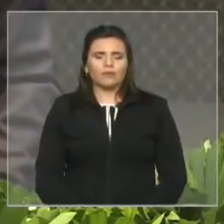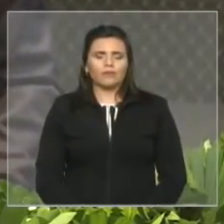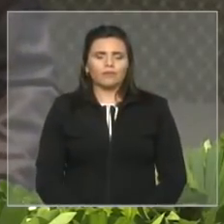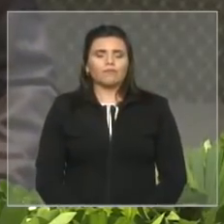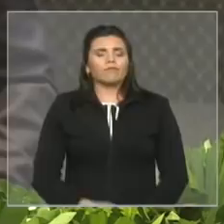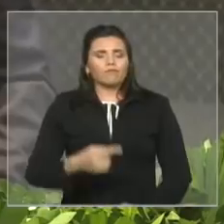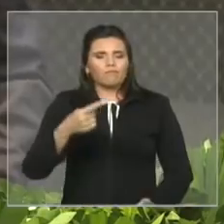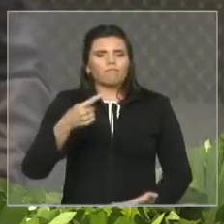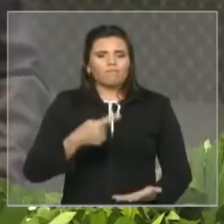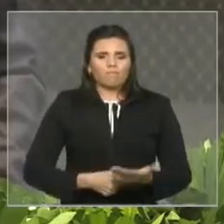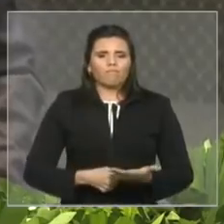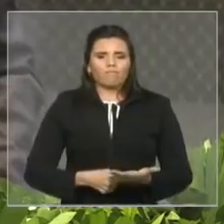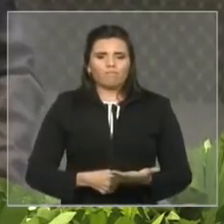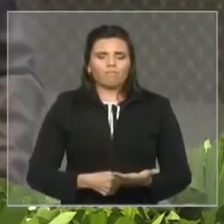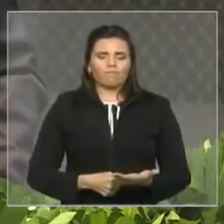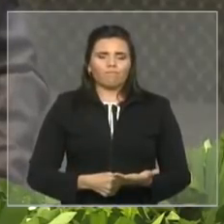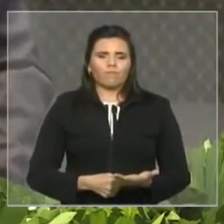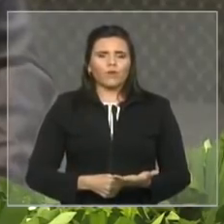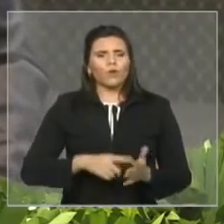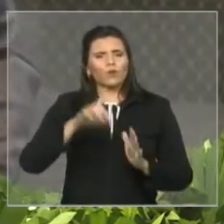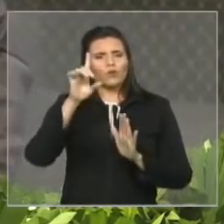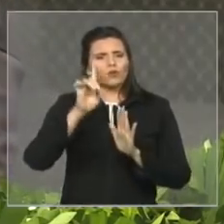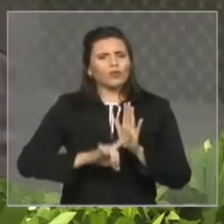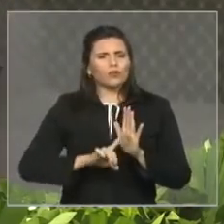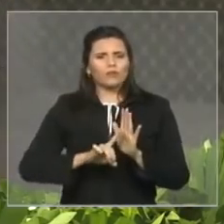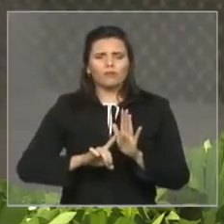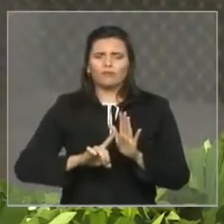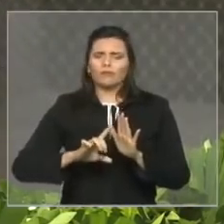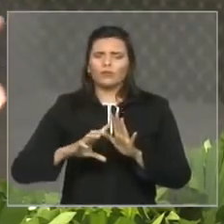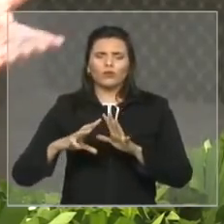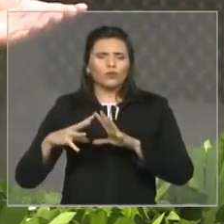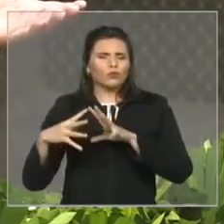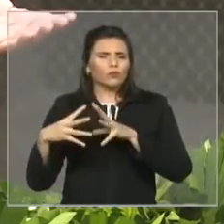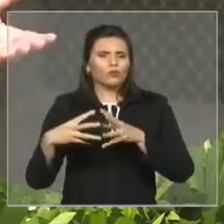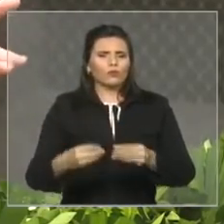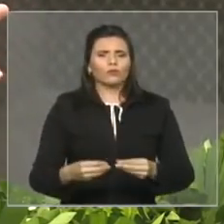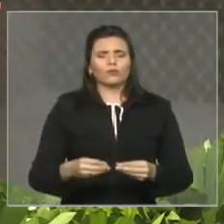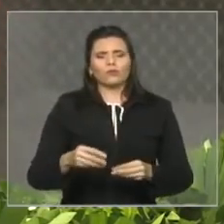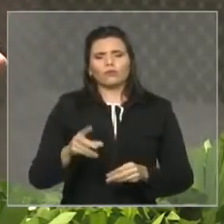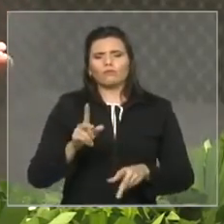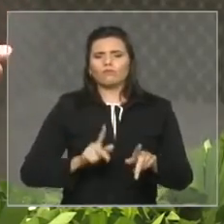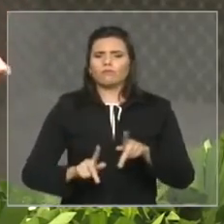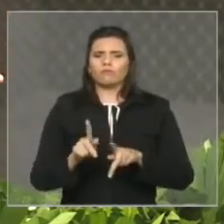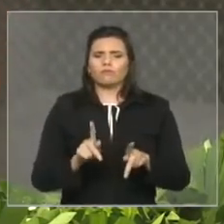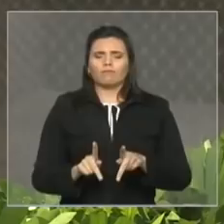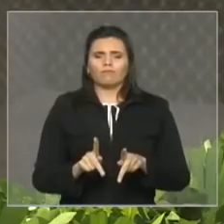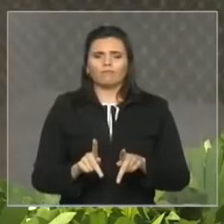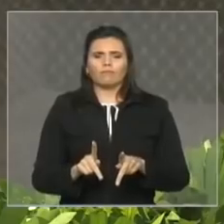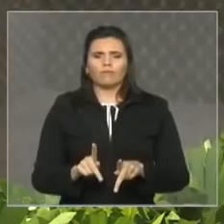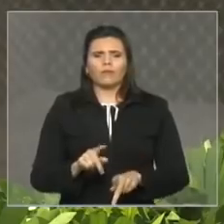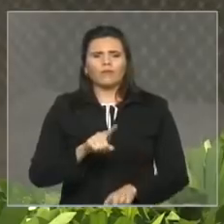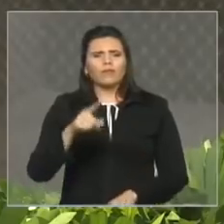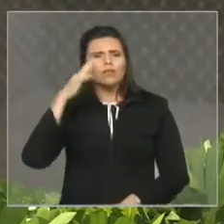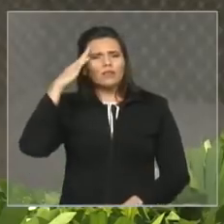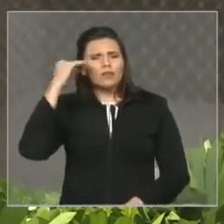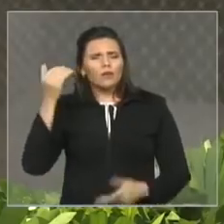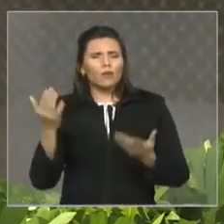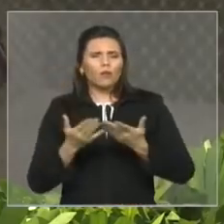com os direitos de todos e de todas. Vivemos uma era estranha, uma era esquisita.